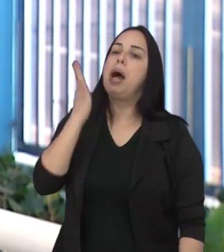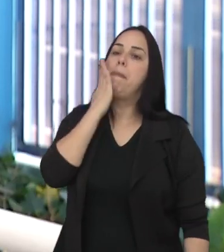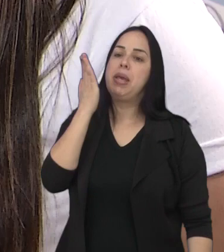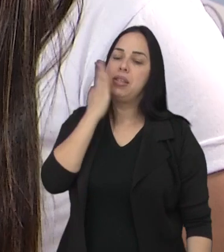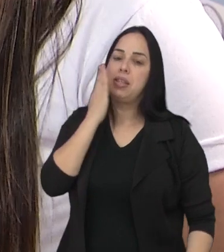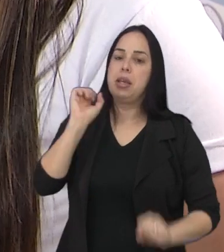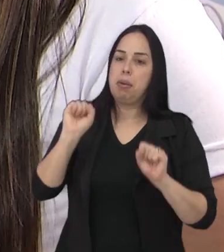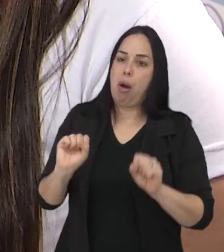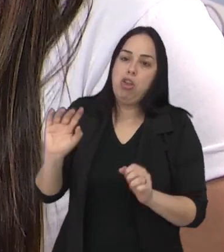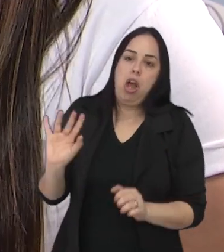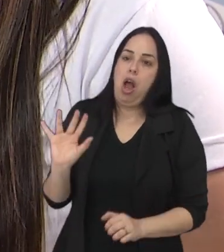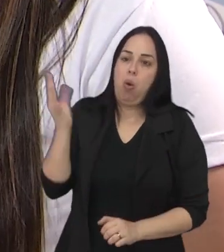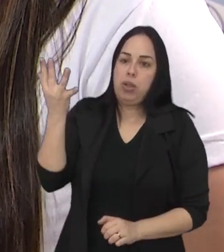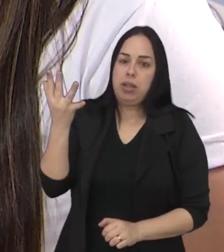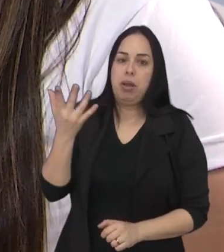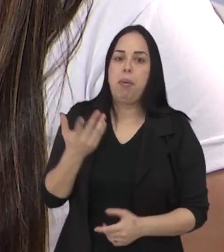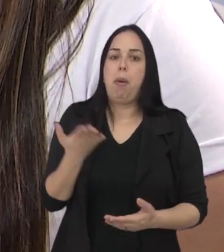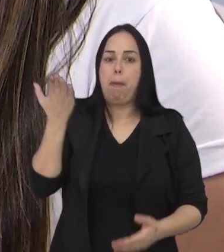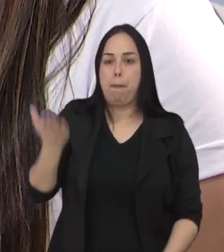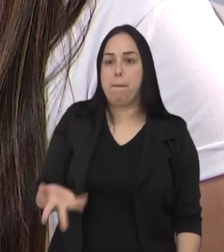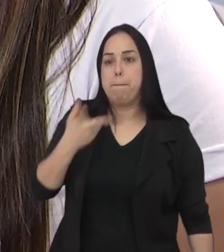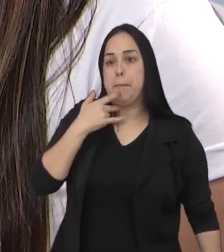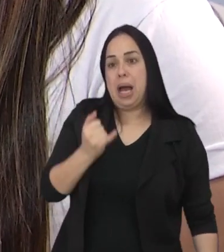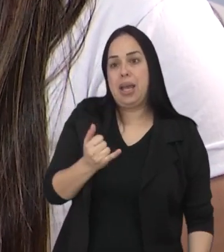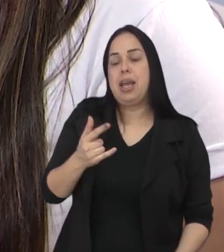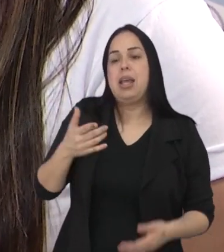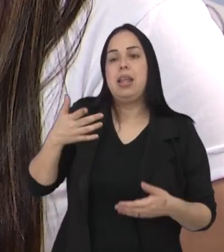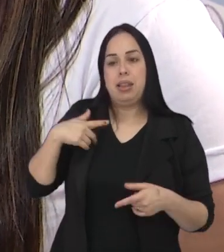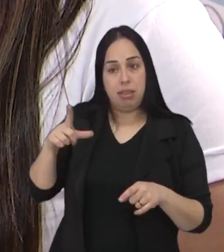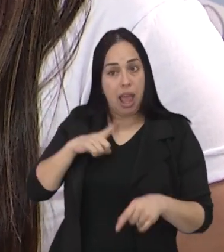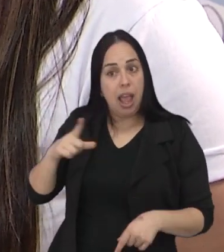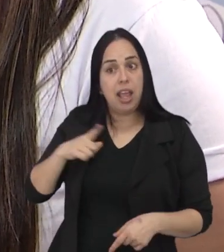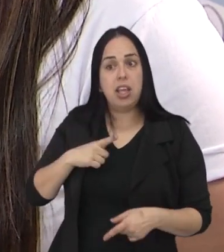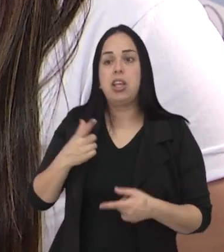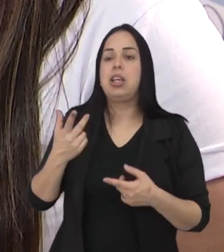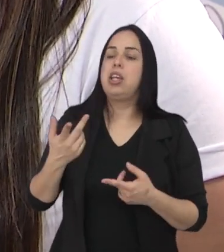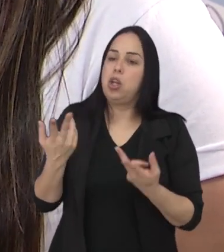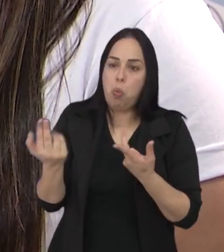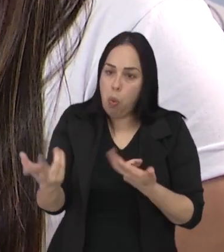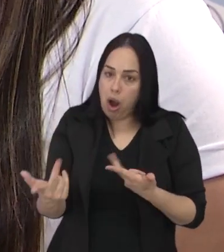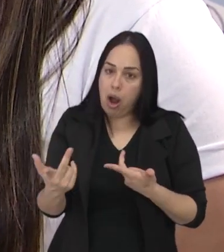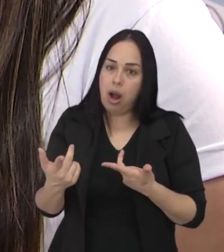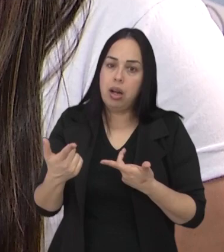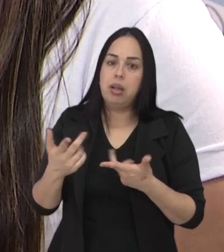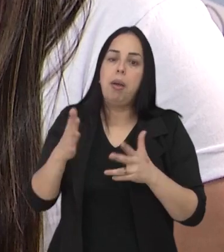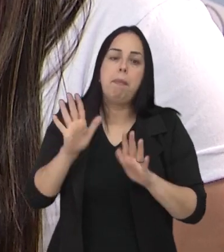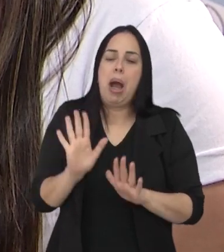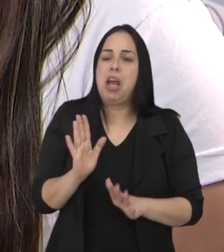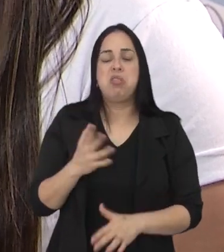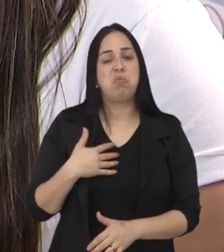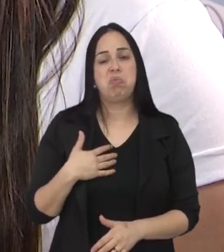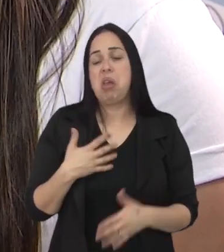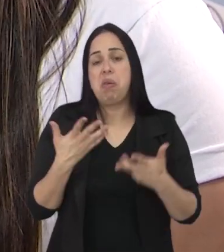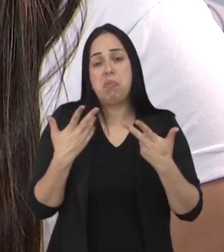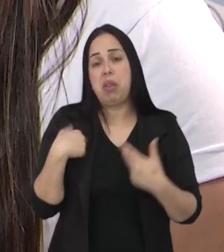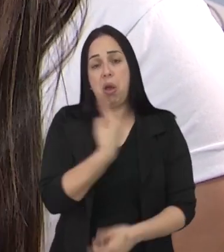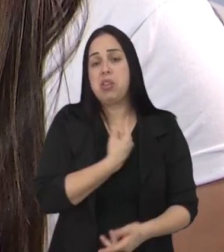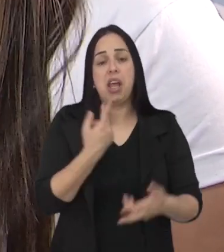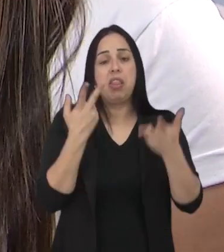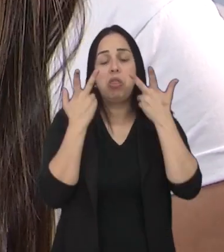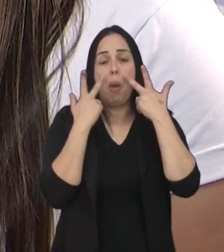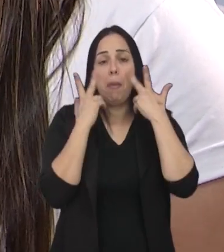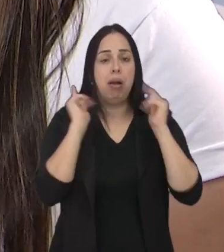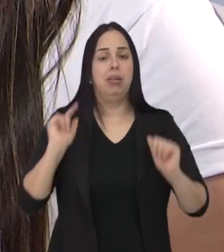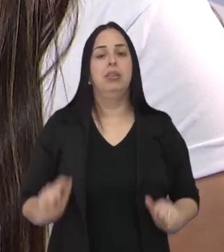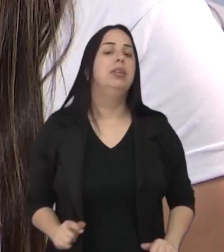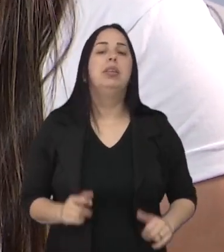genético. A gente já sabia da porcentagem que ela tinha, porque o pai dela nasceu com o lábio leoporino, mas pra